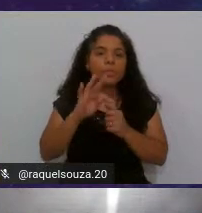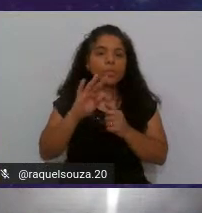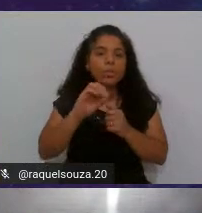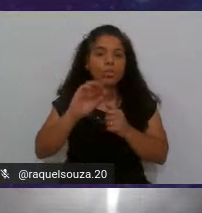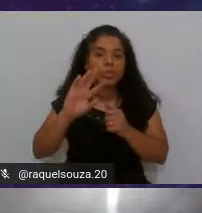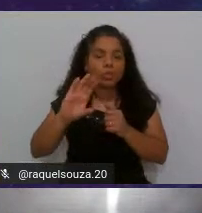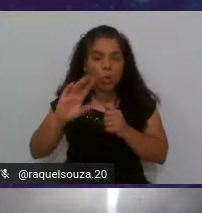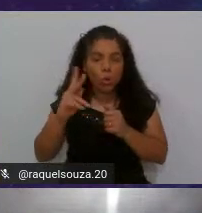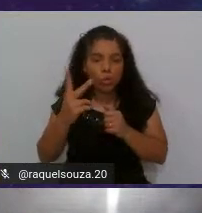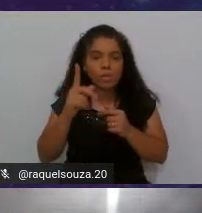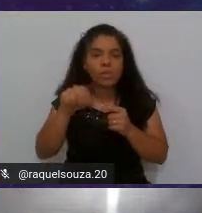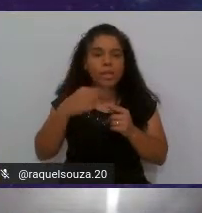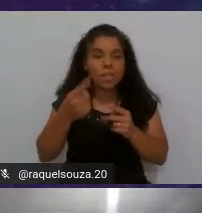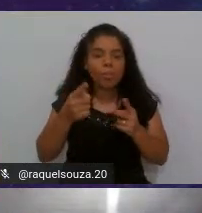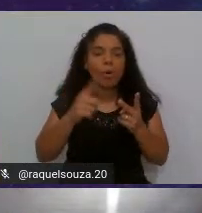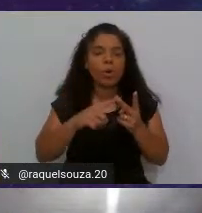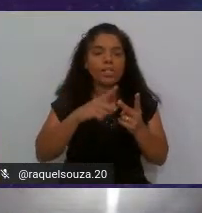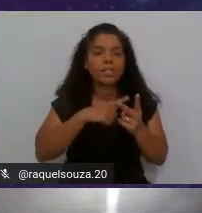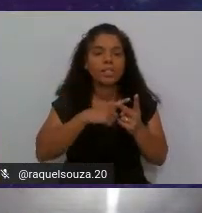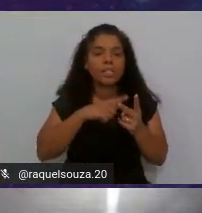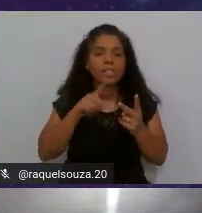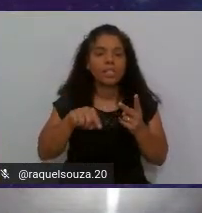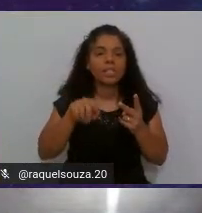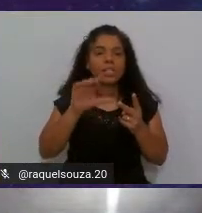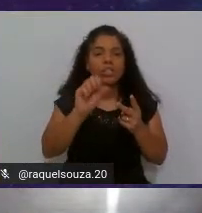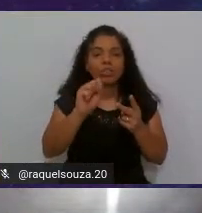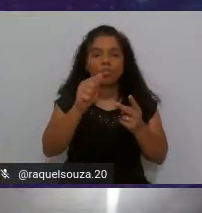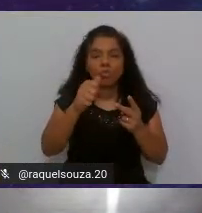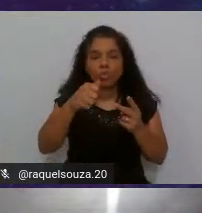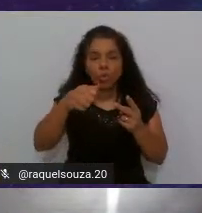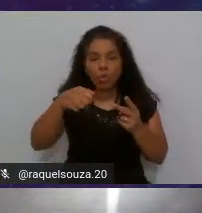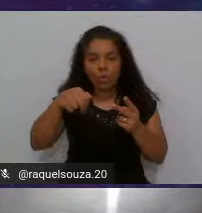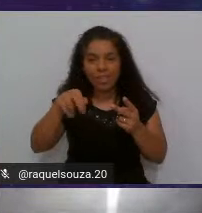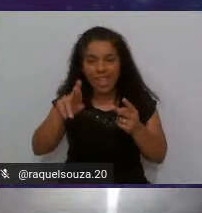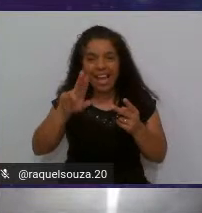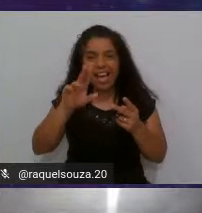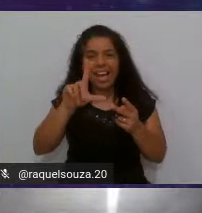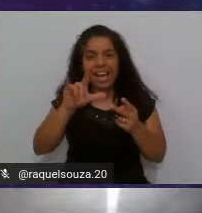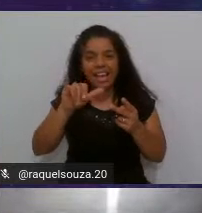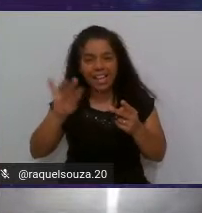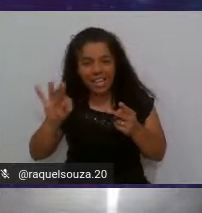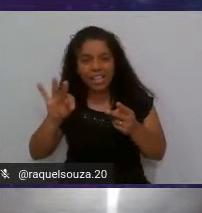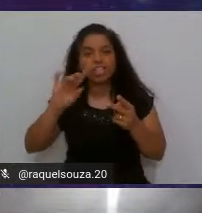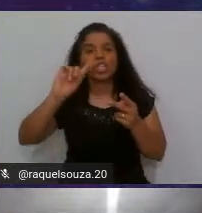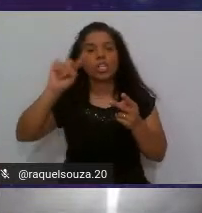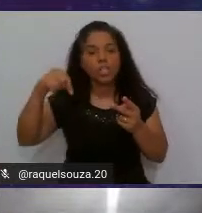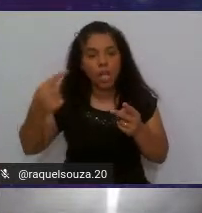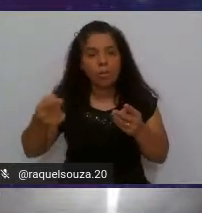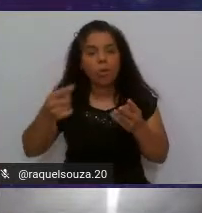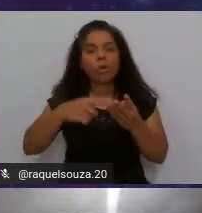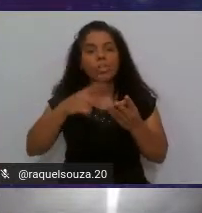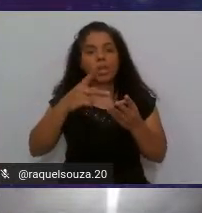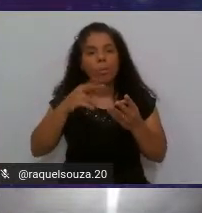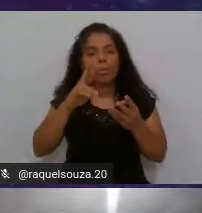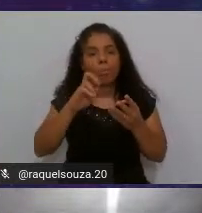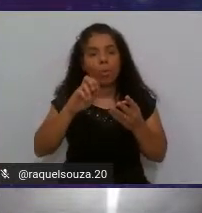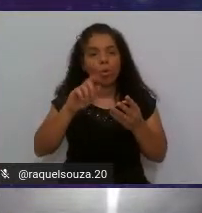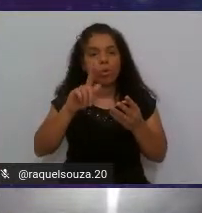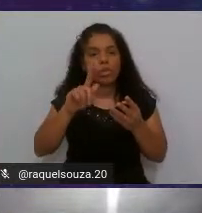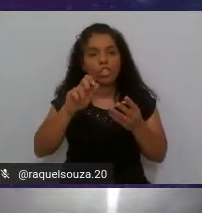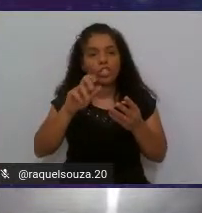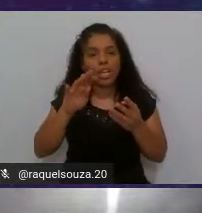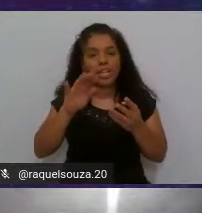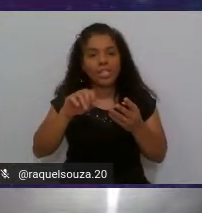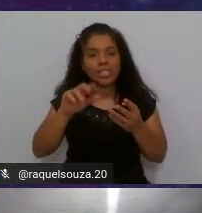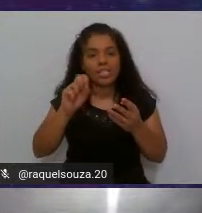depois em sonar lint depois em project settings e